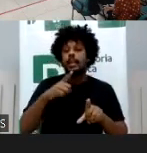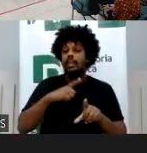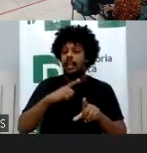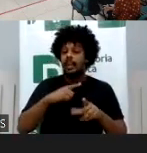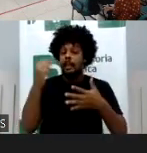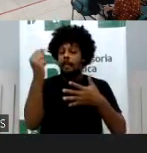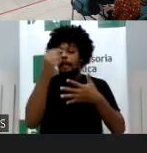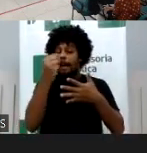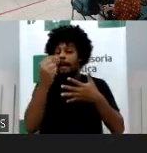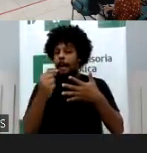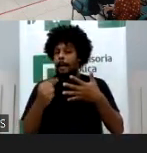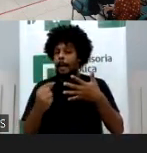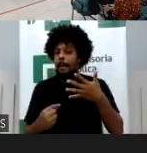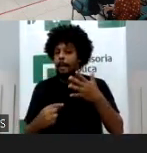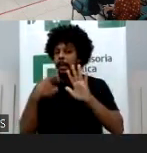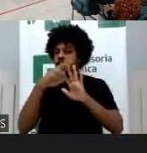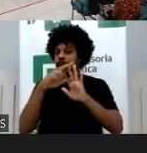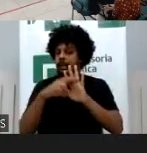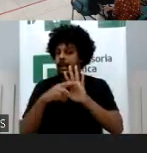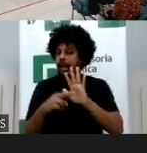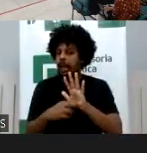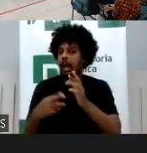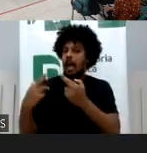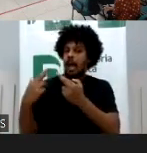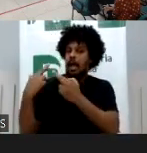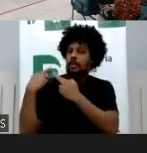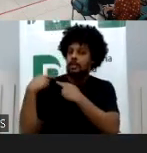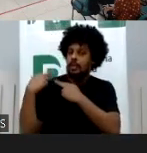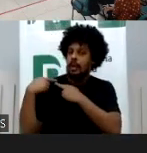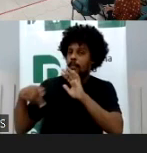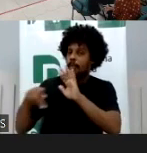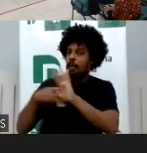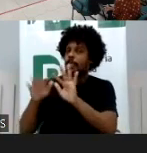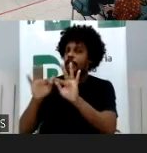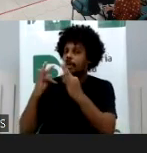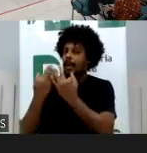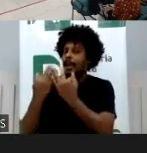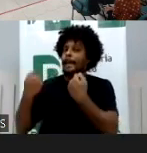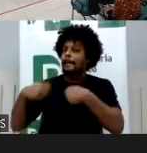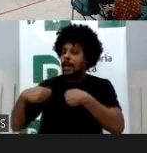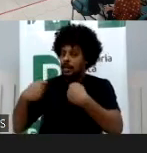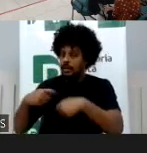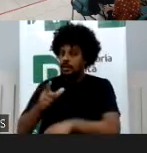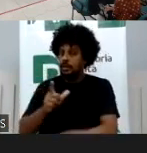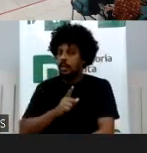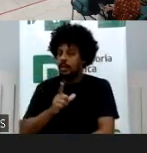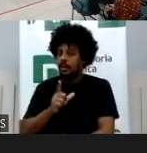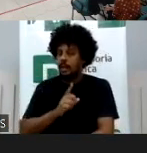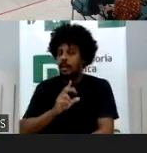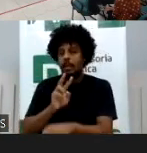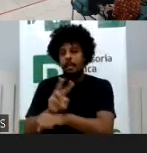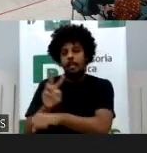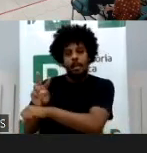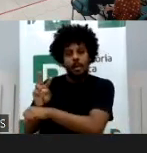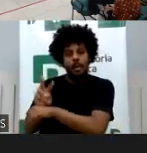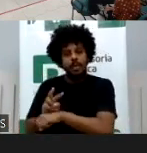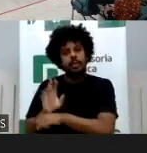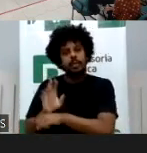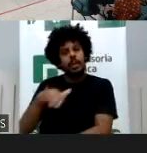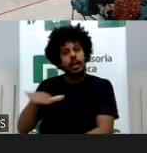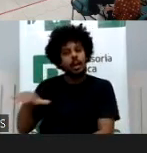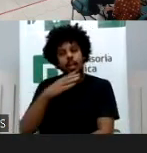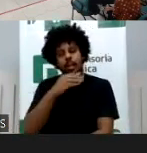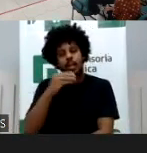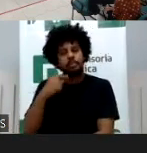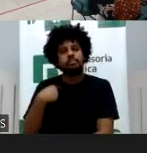pessoais e de obrigações de caráter patrimonial porque a sensação que a gente tem olhando o mundo na internet é que